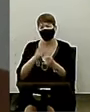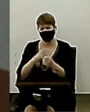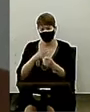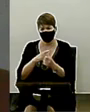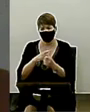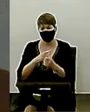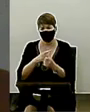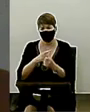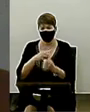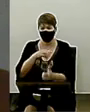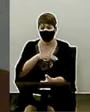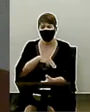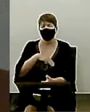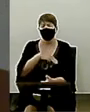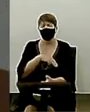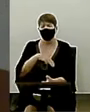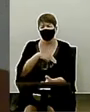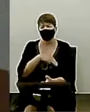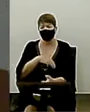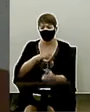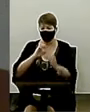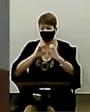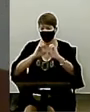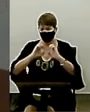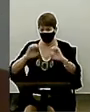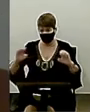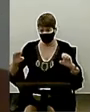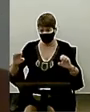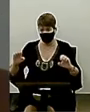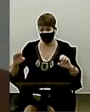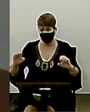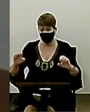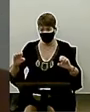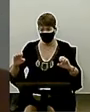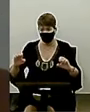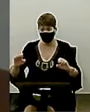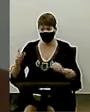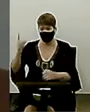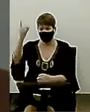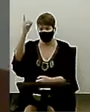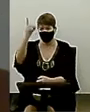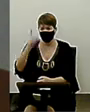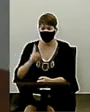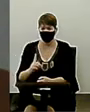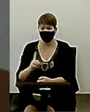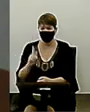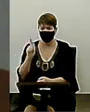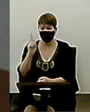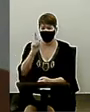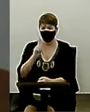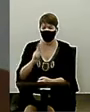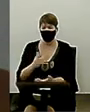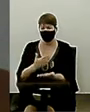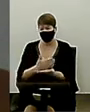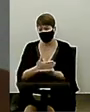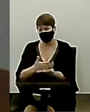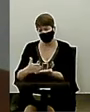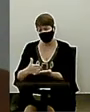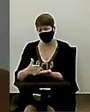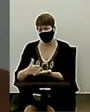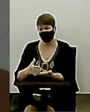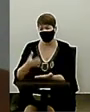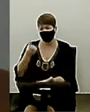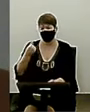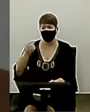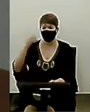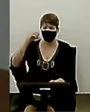missionários evangelistas que a Missão Oeste do Brasil trouxe para Goiás no início de 1942.